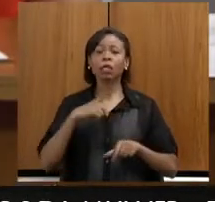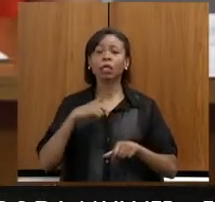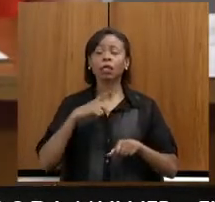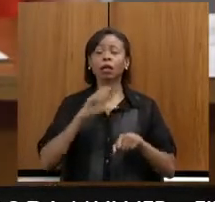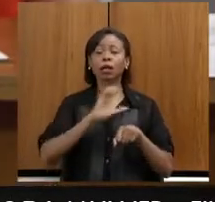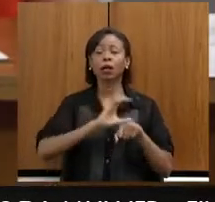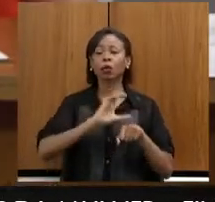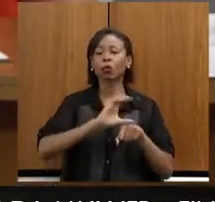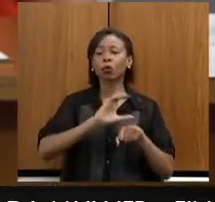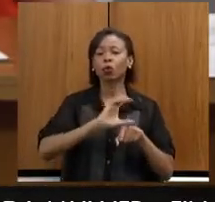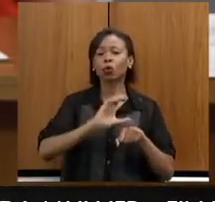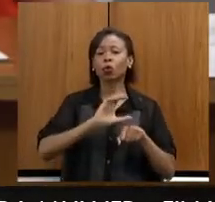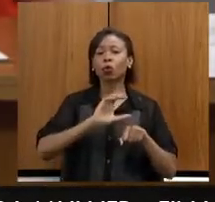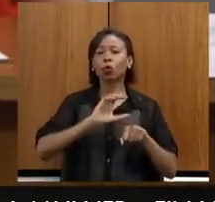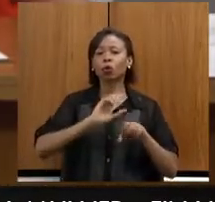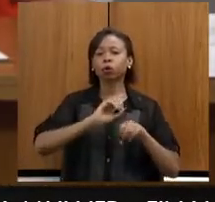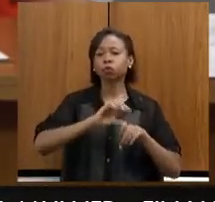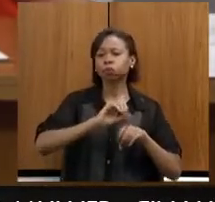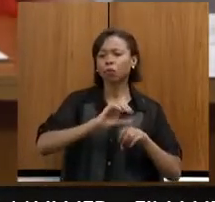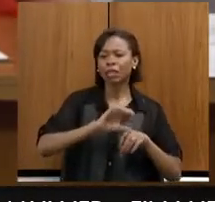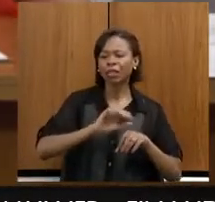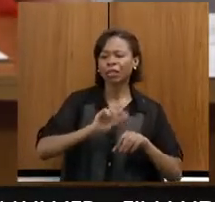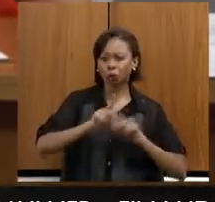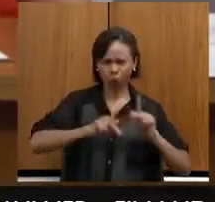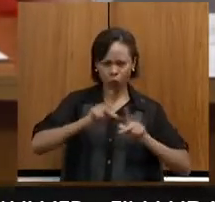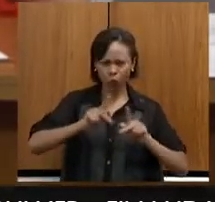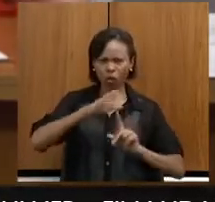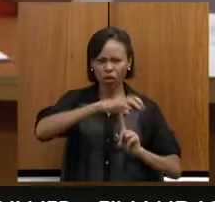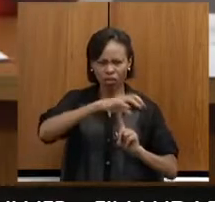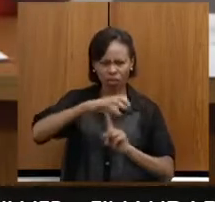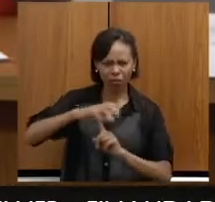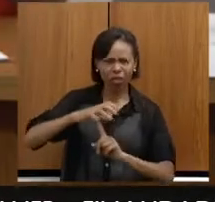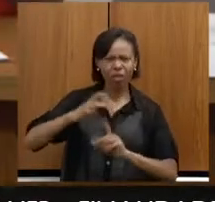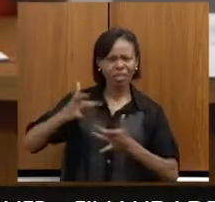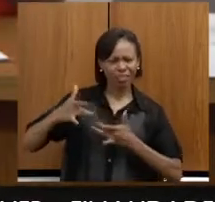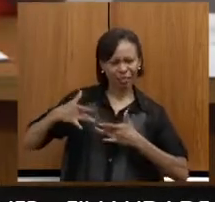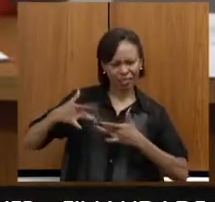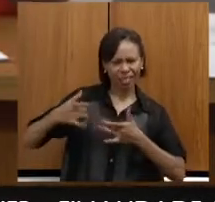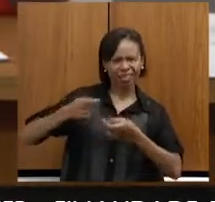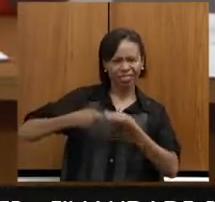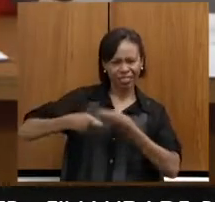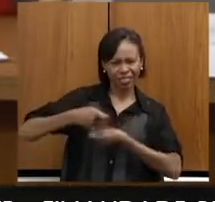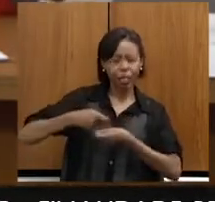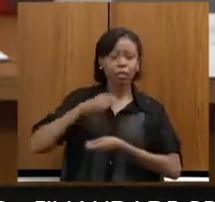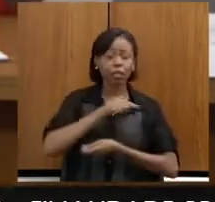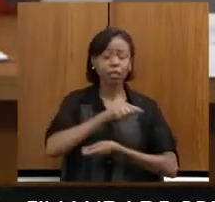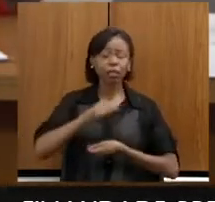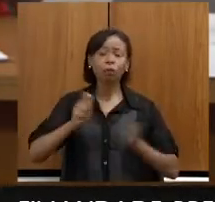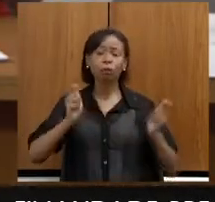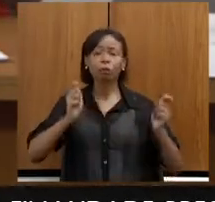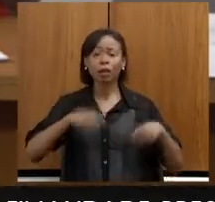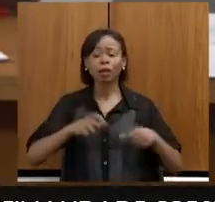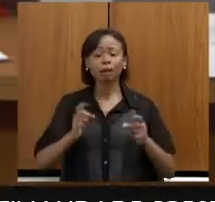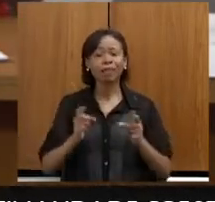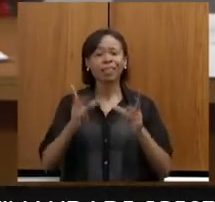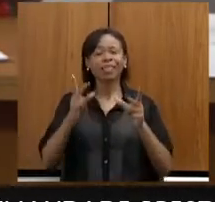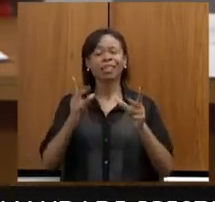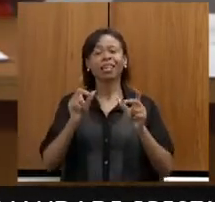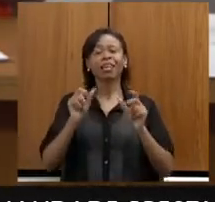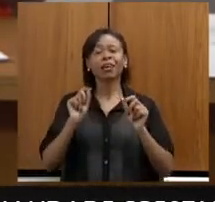pessoas da economia popular solidária que elas pudessem também vender seus produtos de forma online.